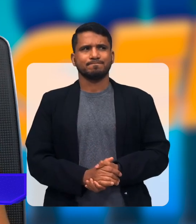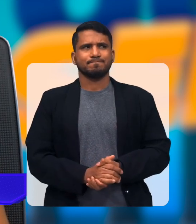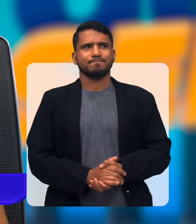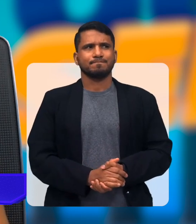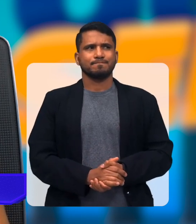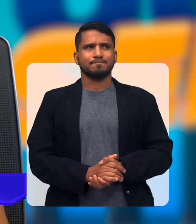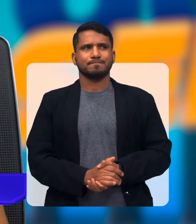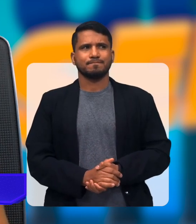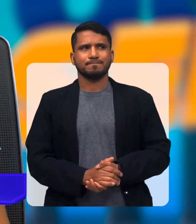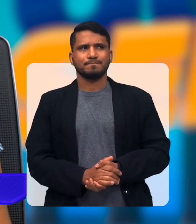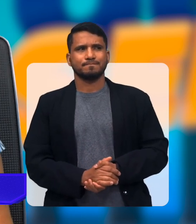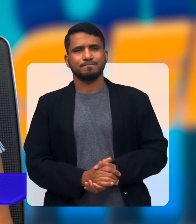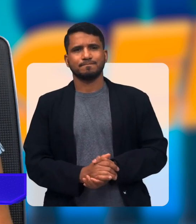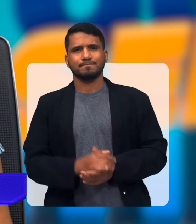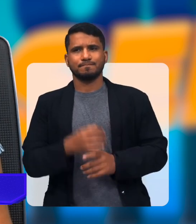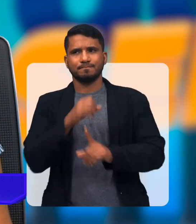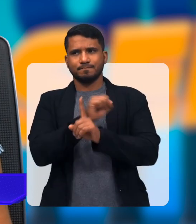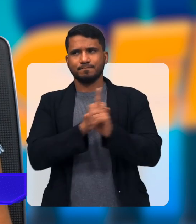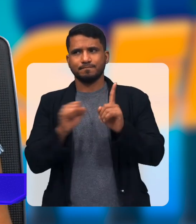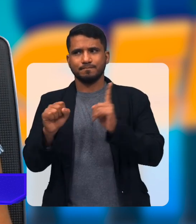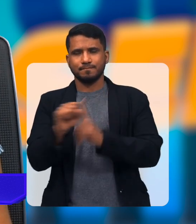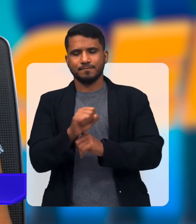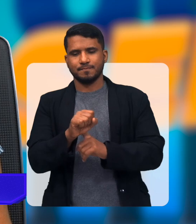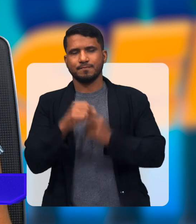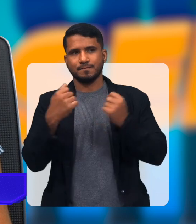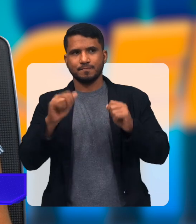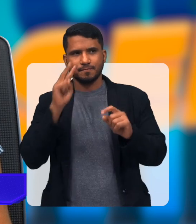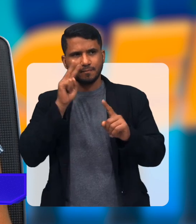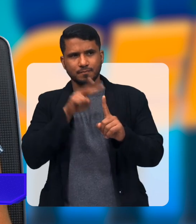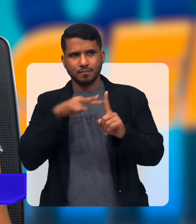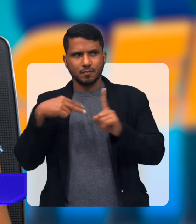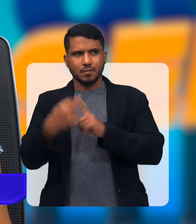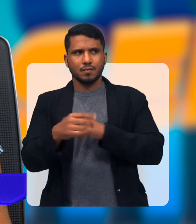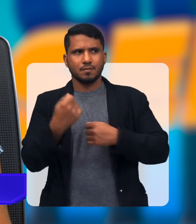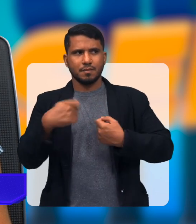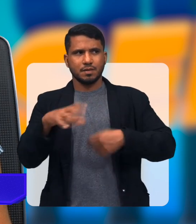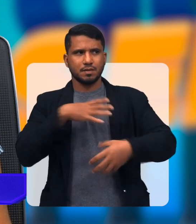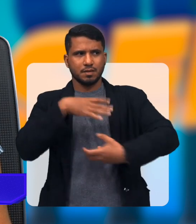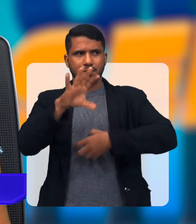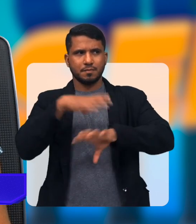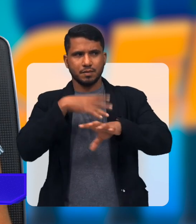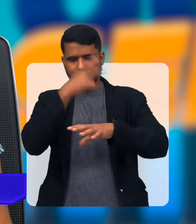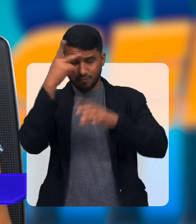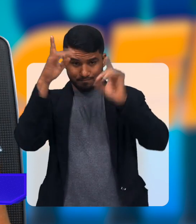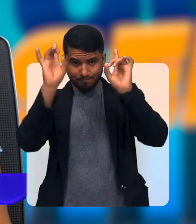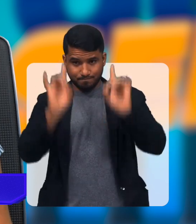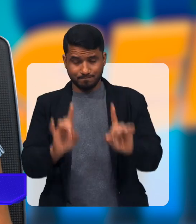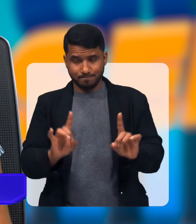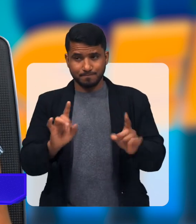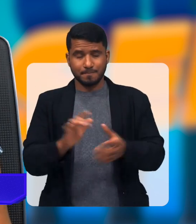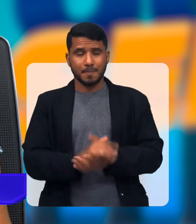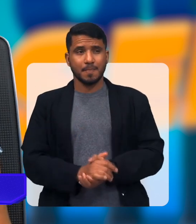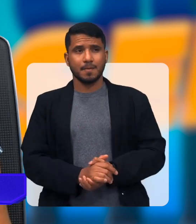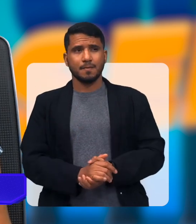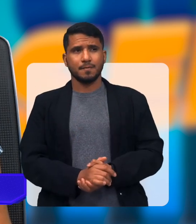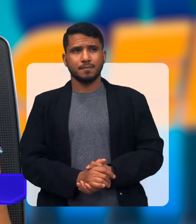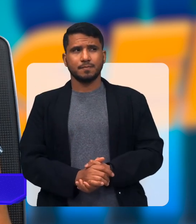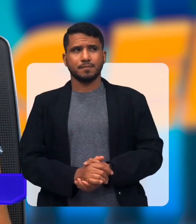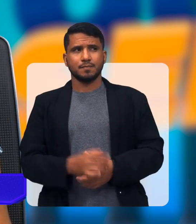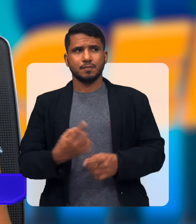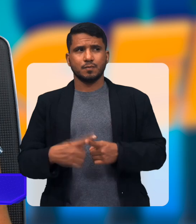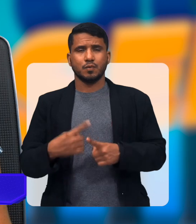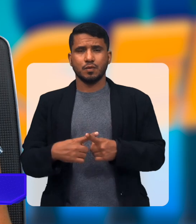Também E isso A sociedade Ela deve Olhar Tem empatia Com a pessoa Com